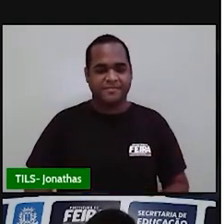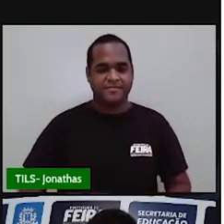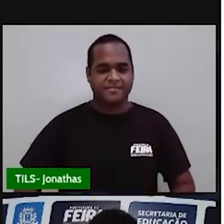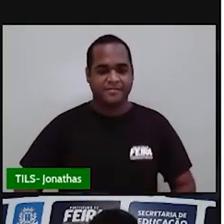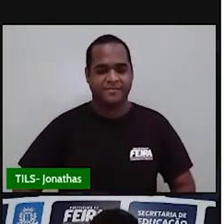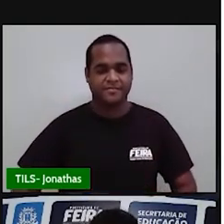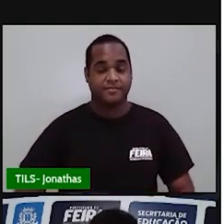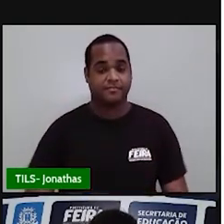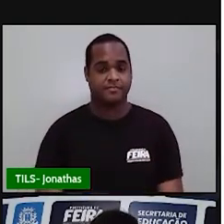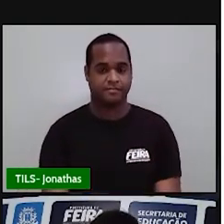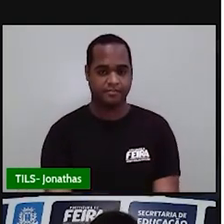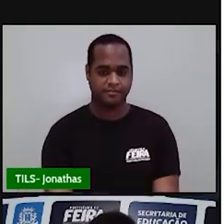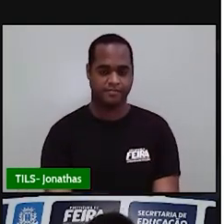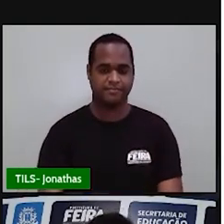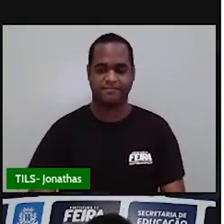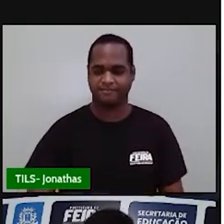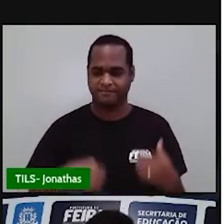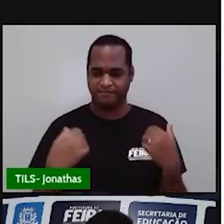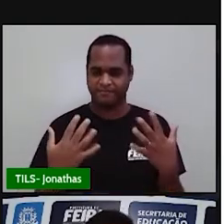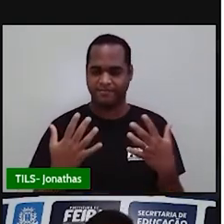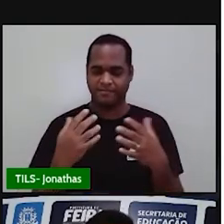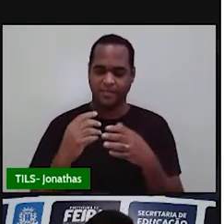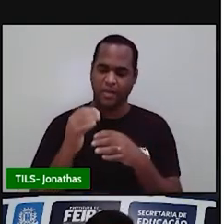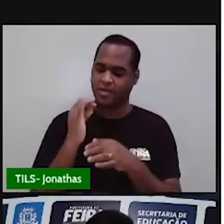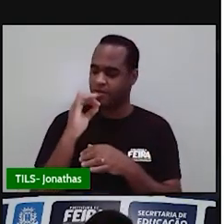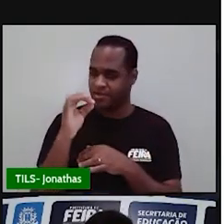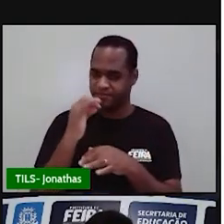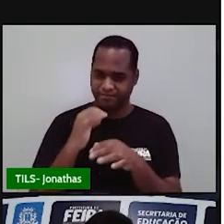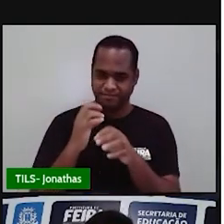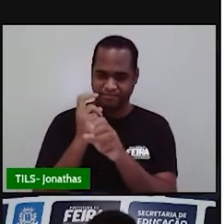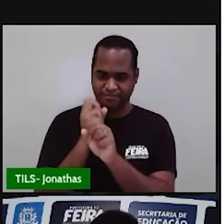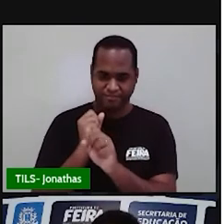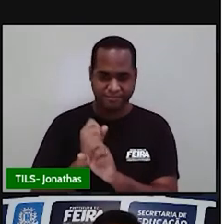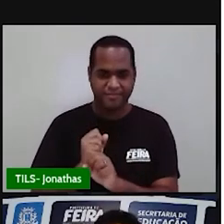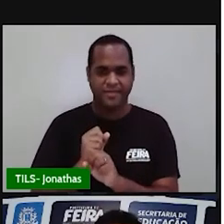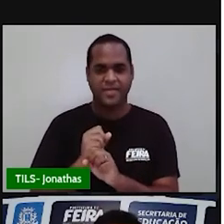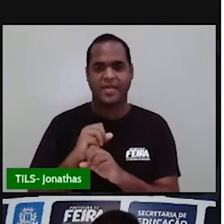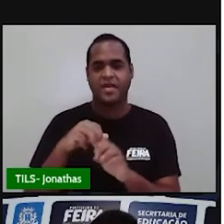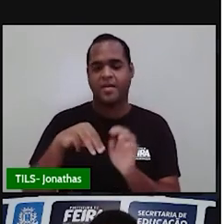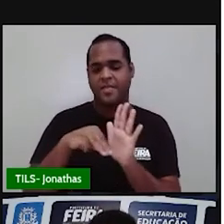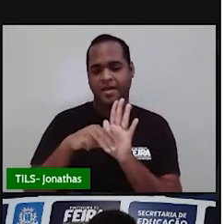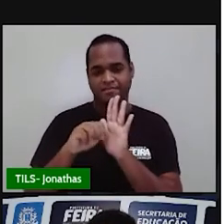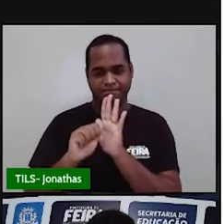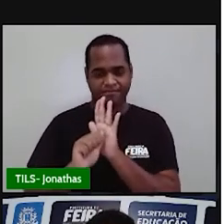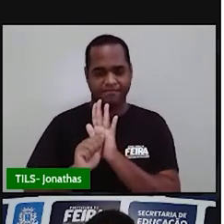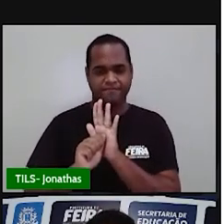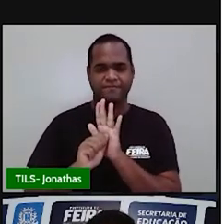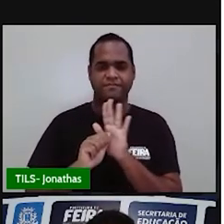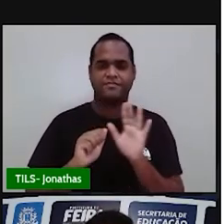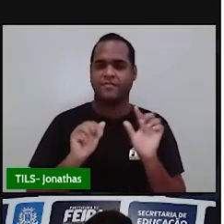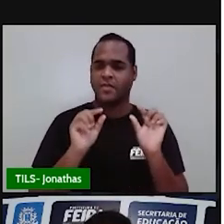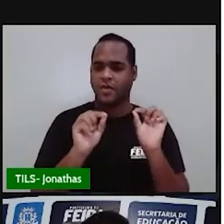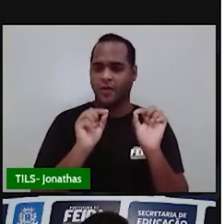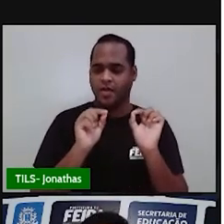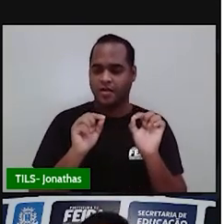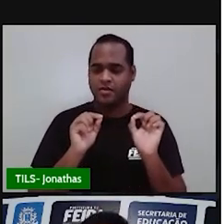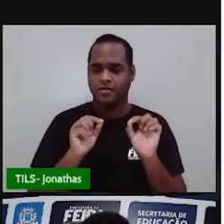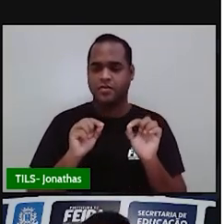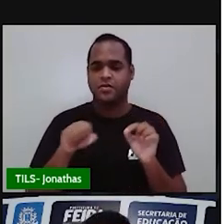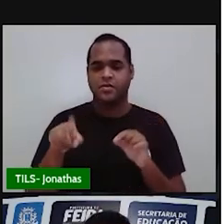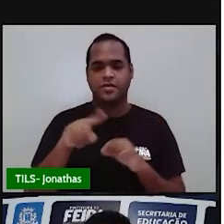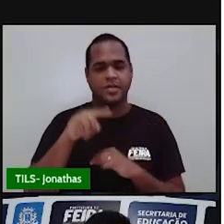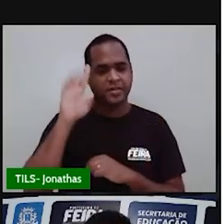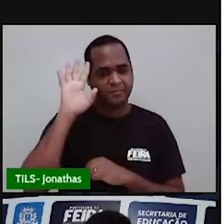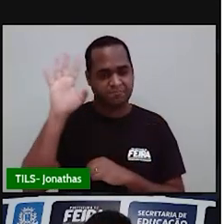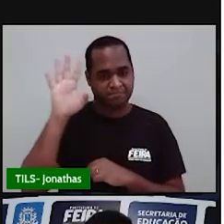Para a gente pensar nesse consumo de energia elétrica, vamos falar de média aritmética, né? Essa ideia de